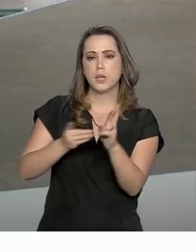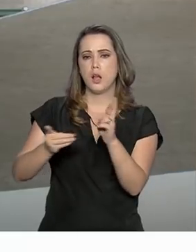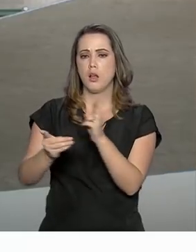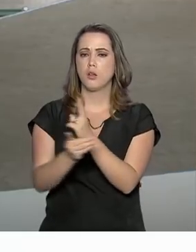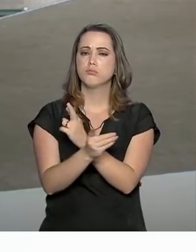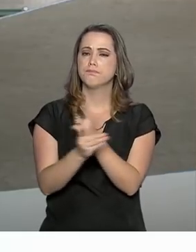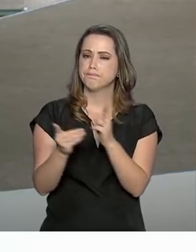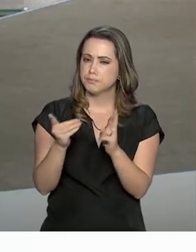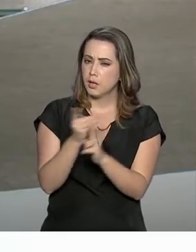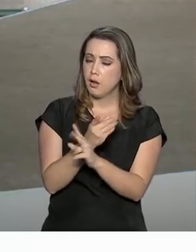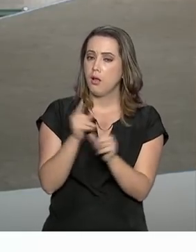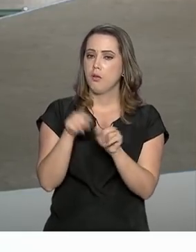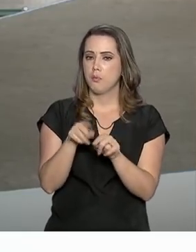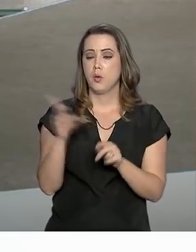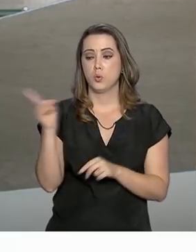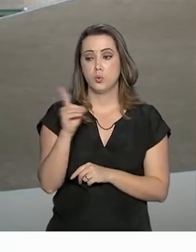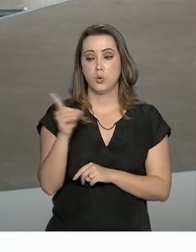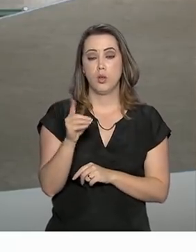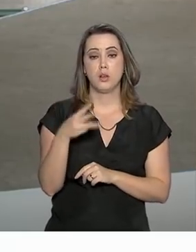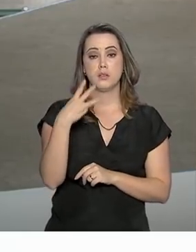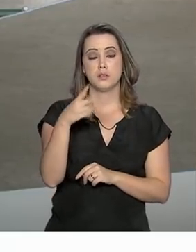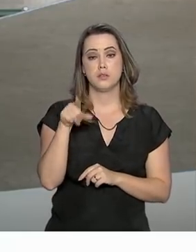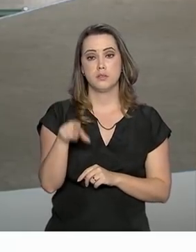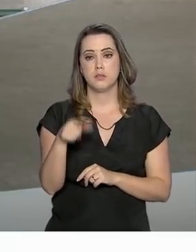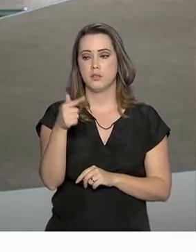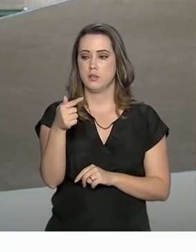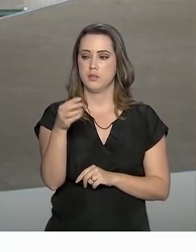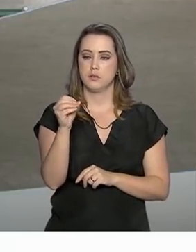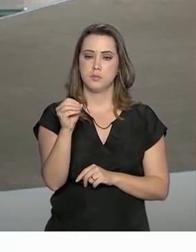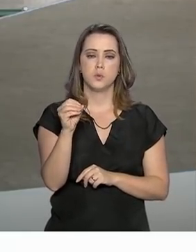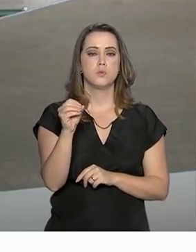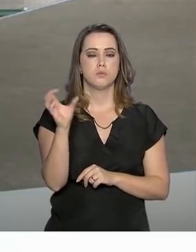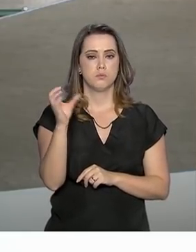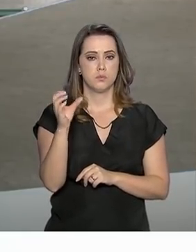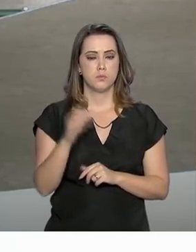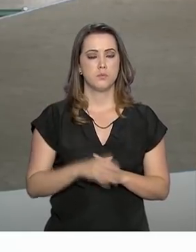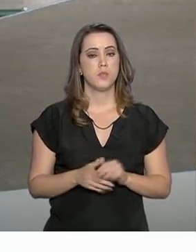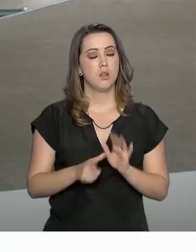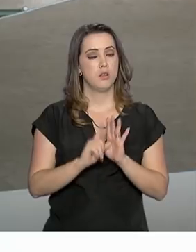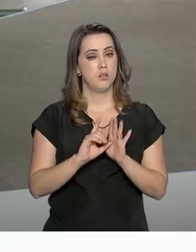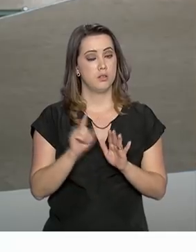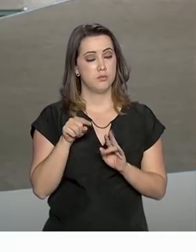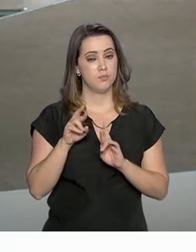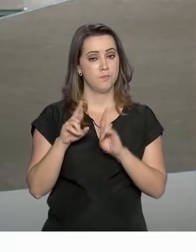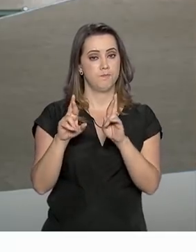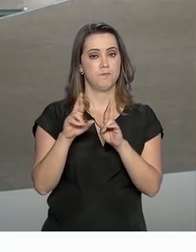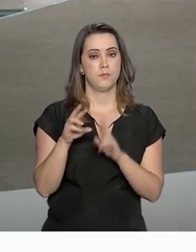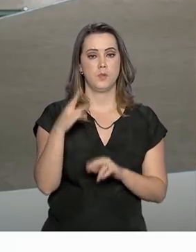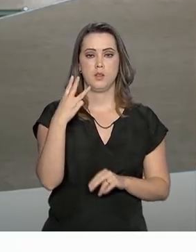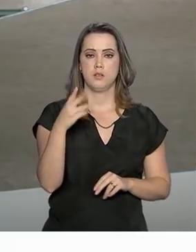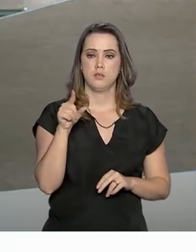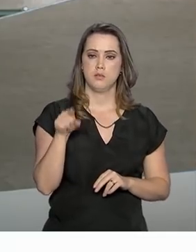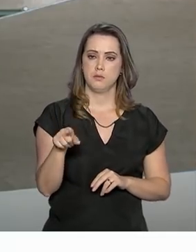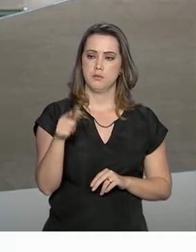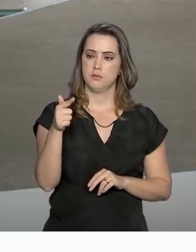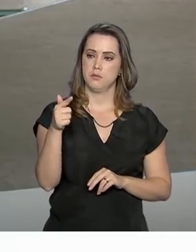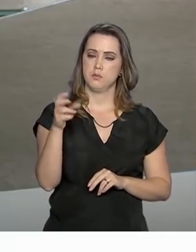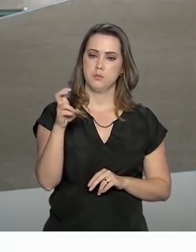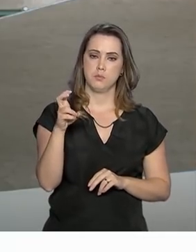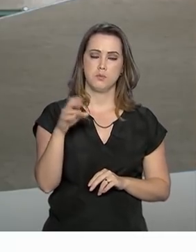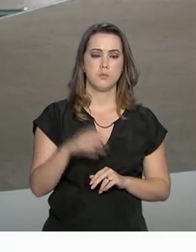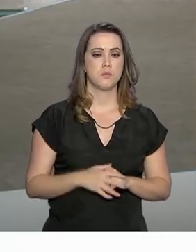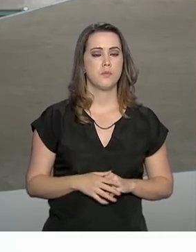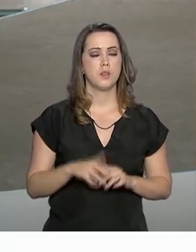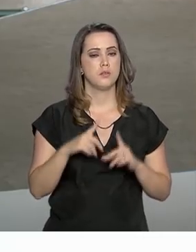comercial esteja a R$,70. Antes, a previsão era de R$,75.